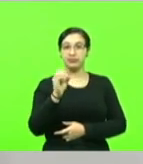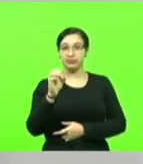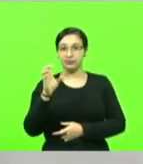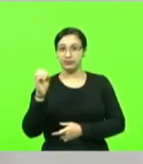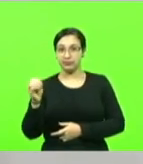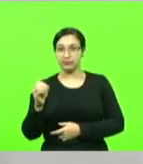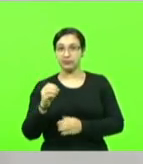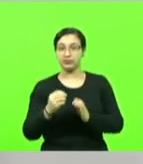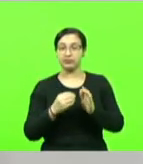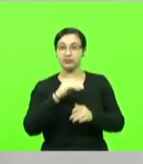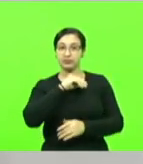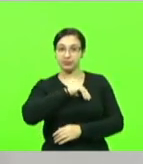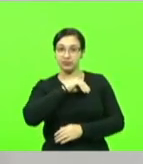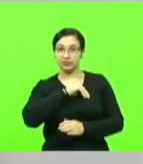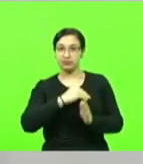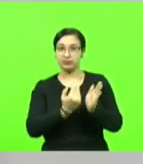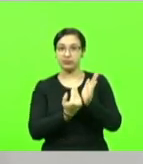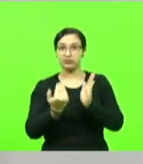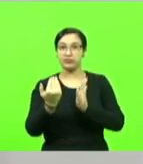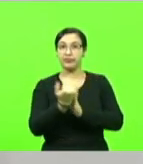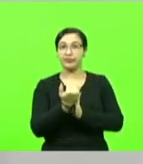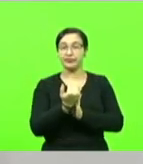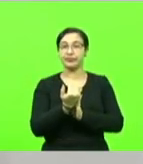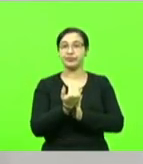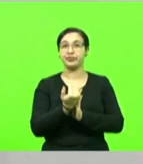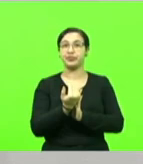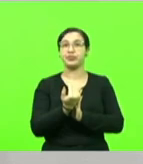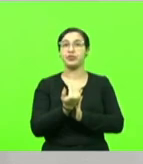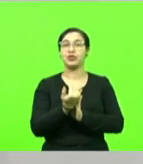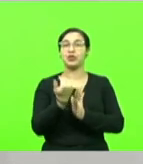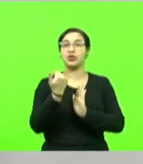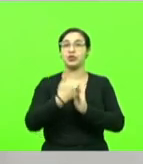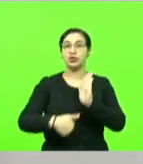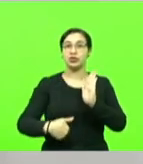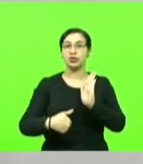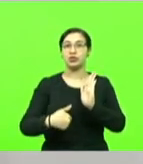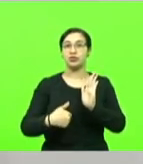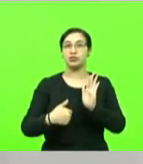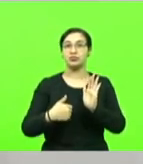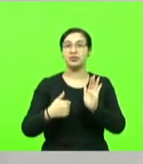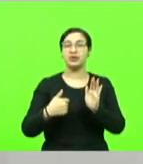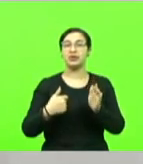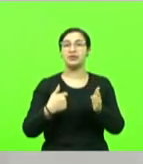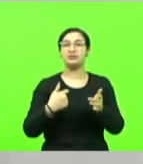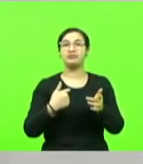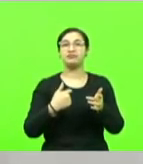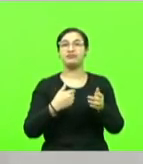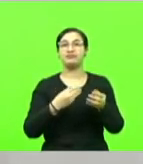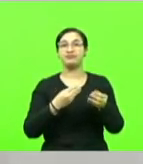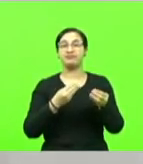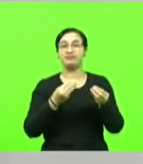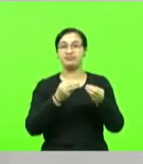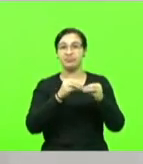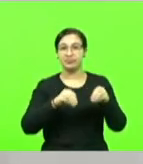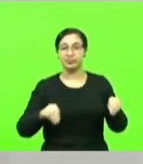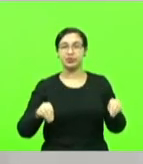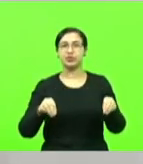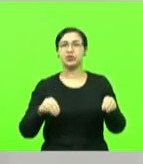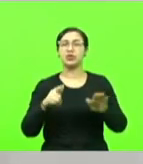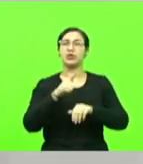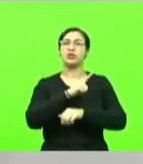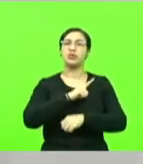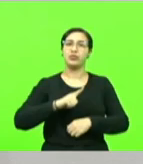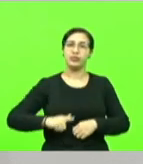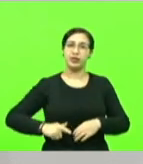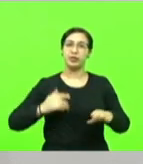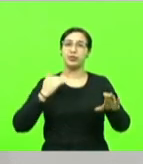está dizendo que fere a isonomia constitucional. O próprio governo mandou para essa casa uma proposta